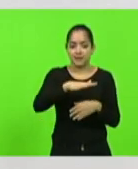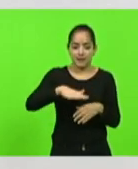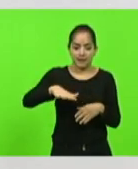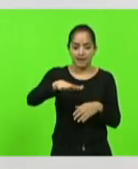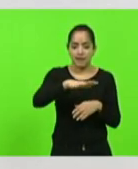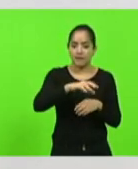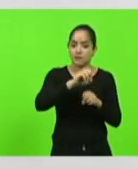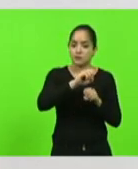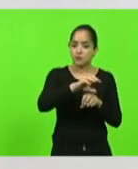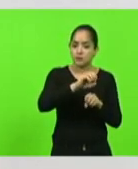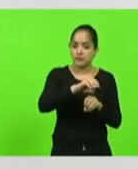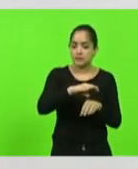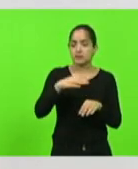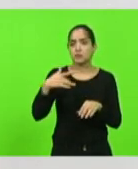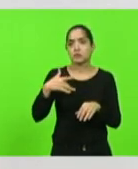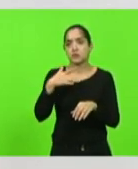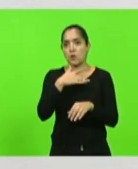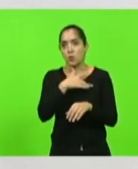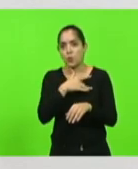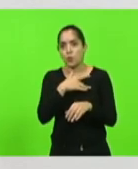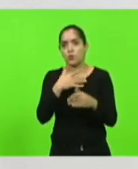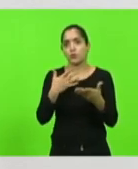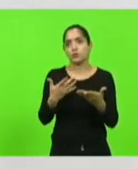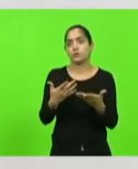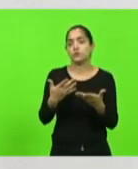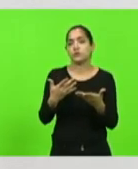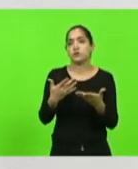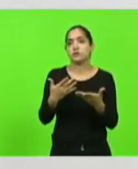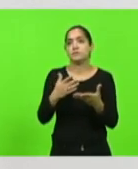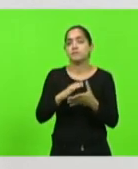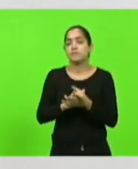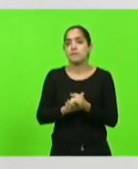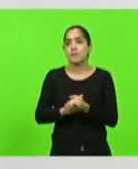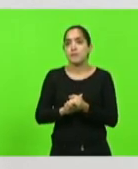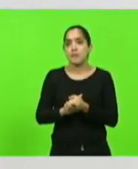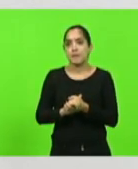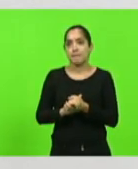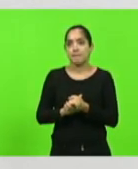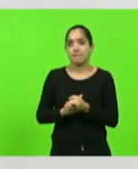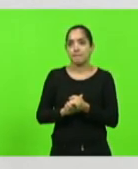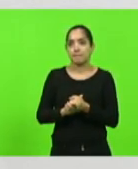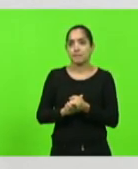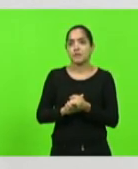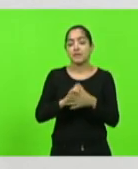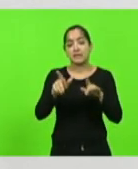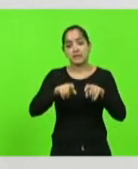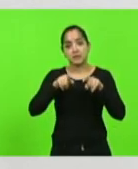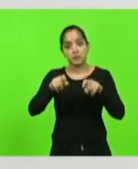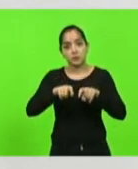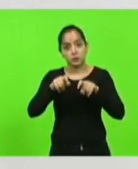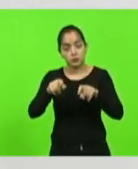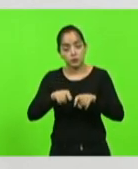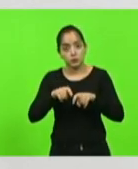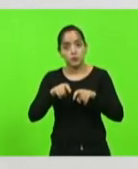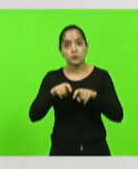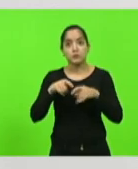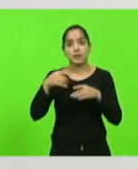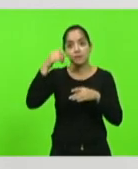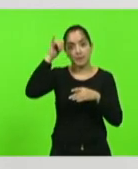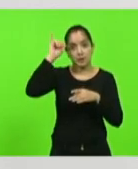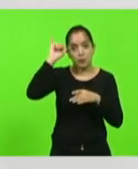na saúde no sistema viário na agricultura na pecuária